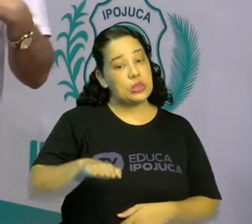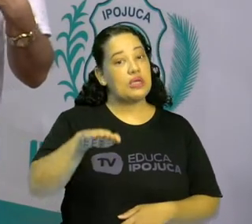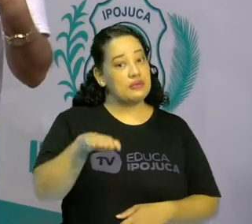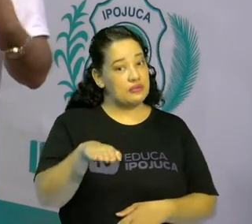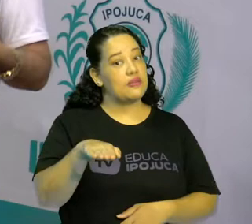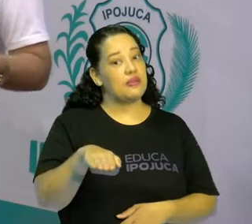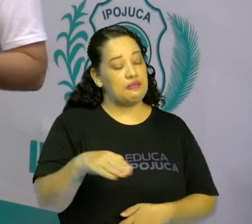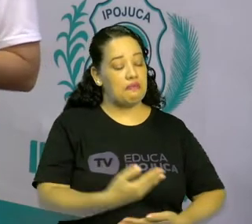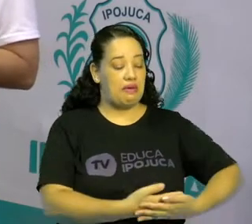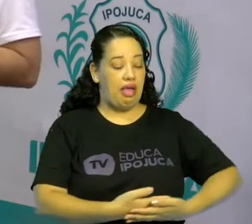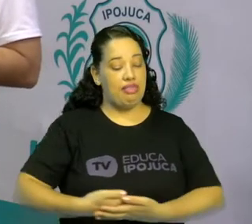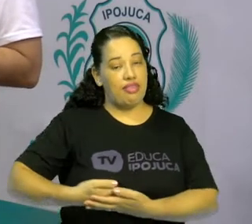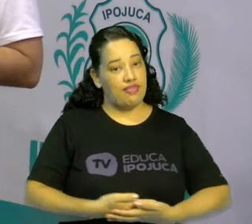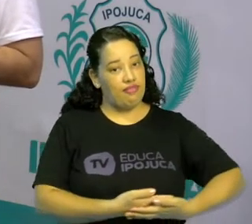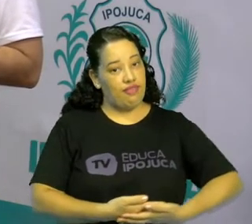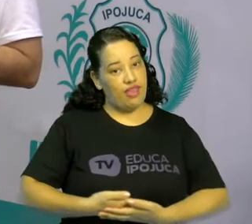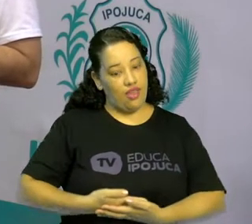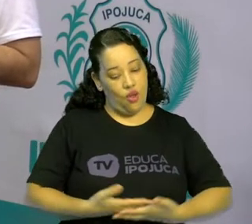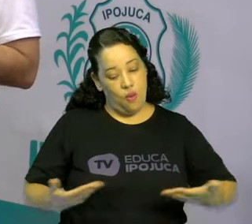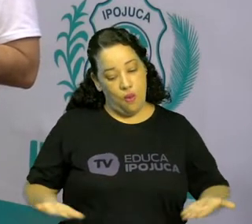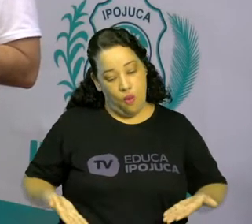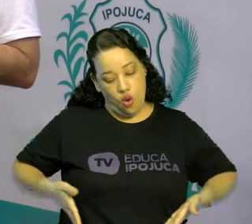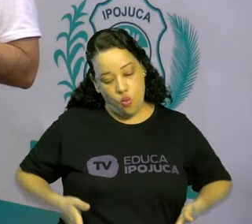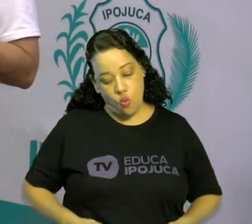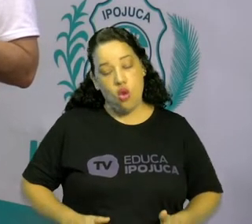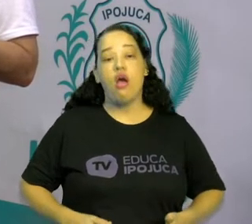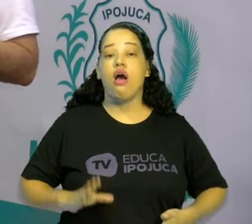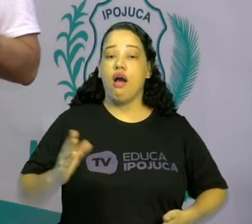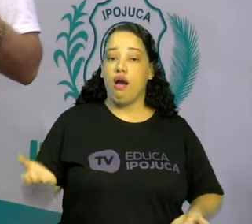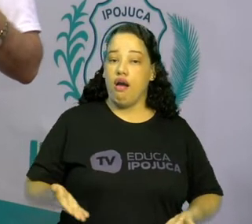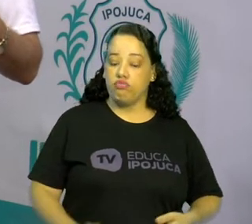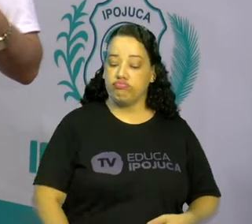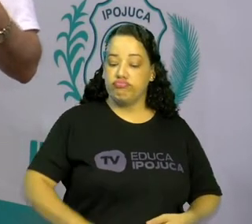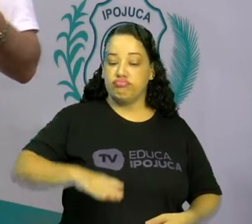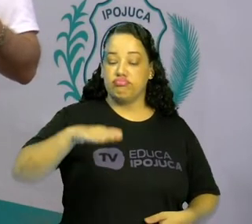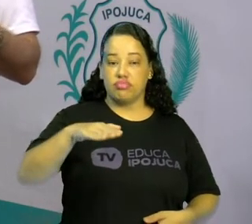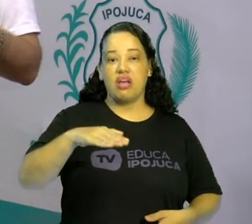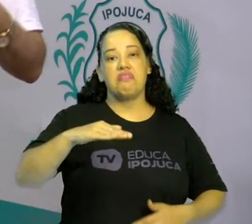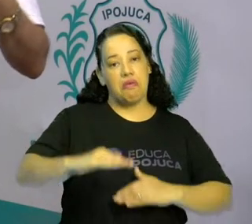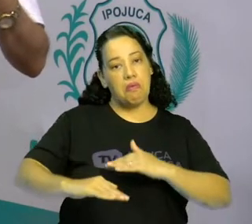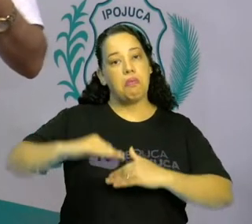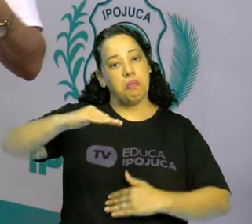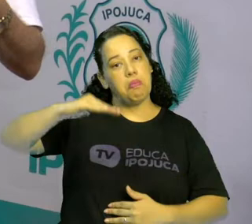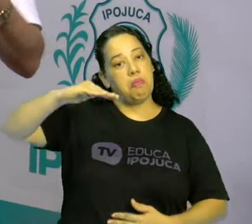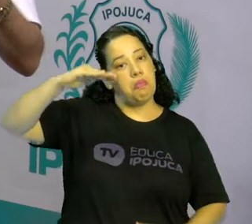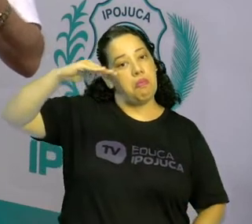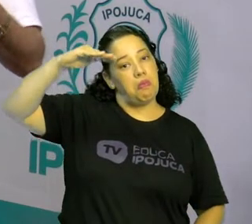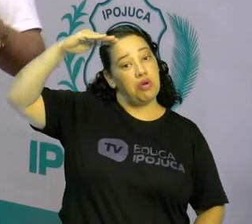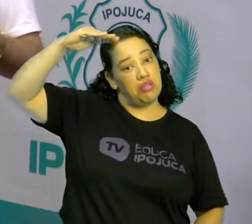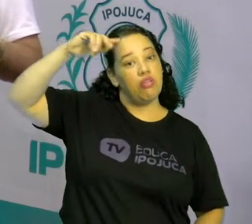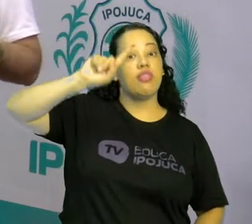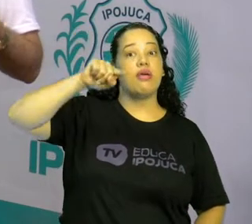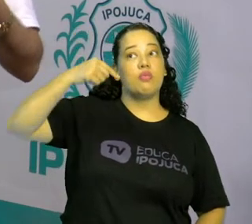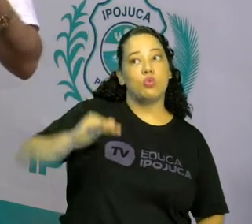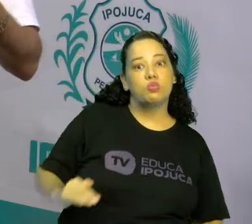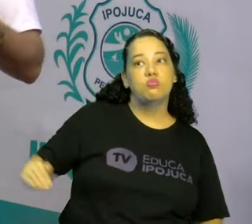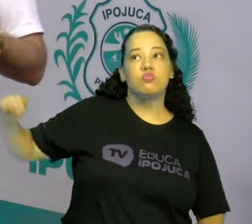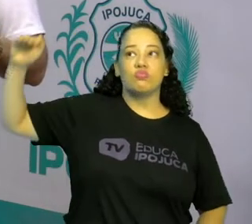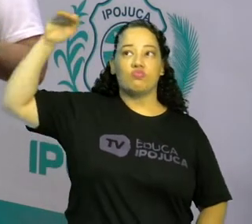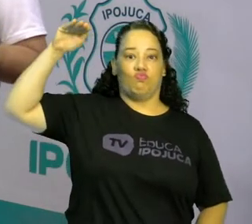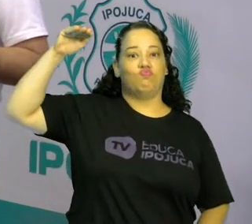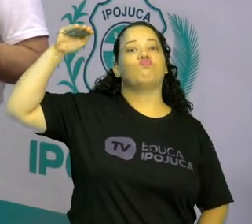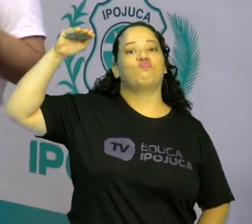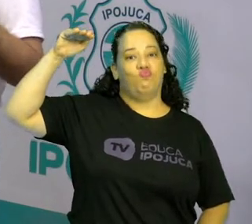desde que nasceram e vocês irão continuar crescendo até ficar o quê? Adulto.